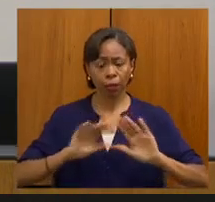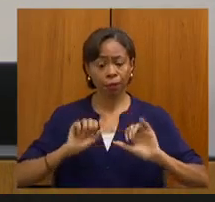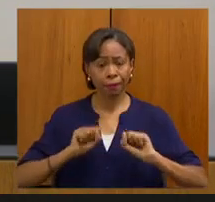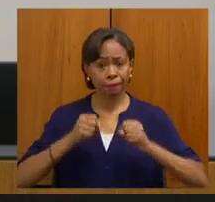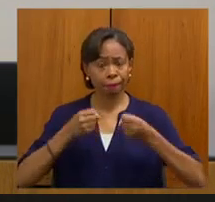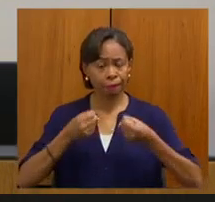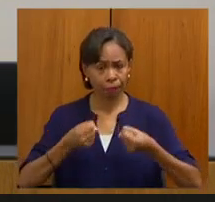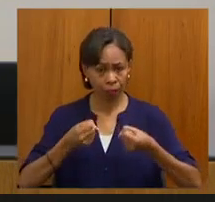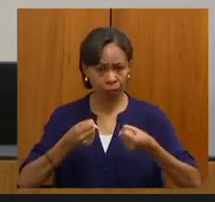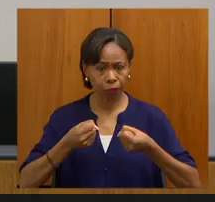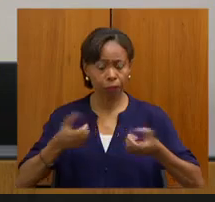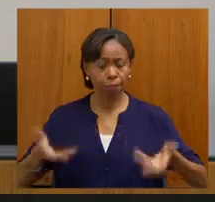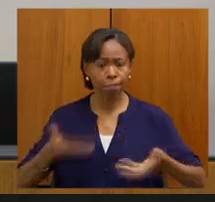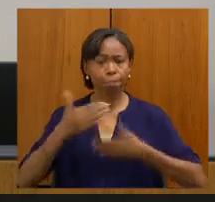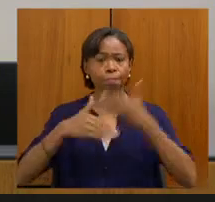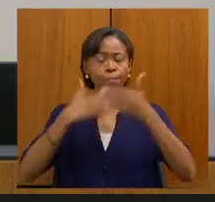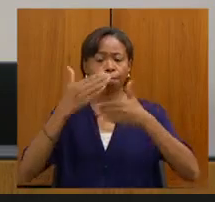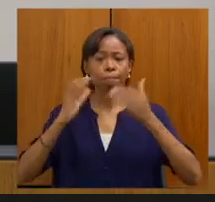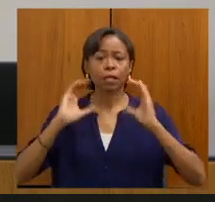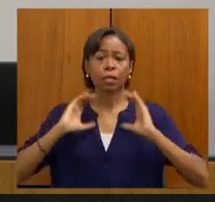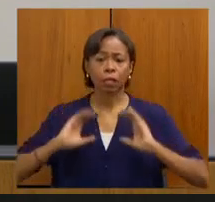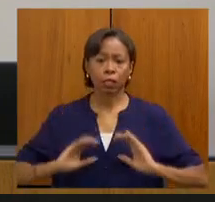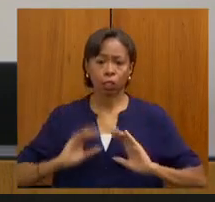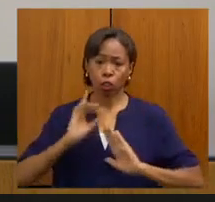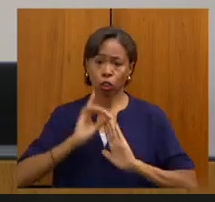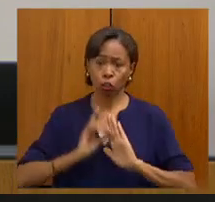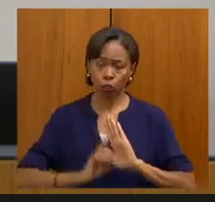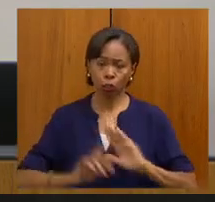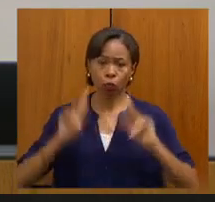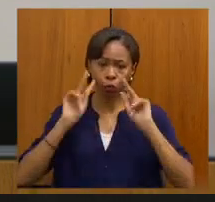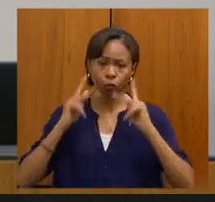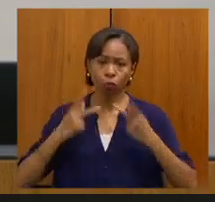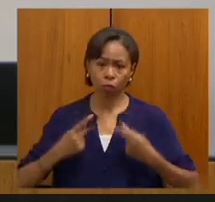cidadania, dos direitos humanos e das políticas públicas.